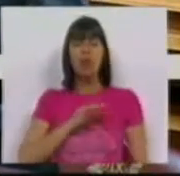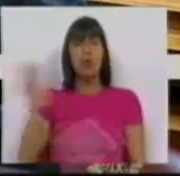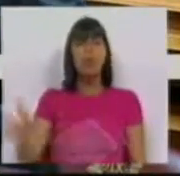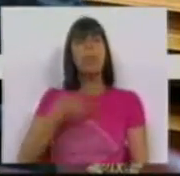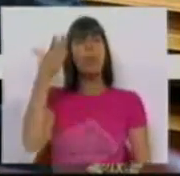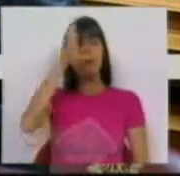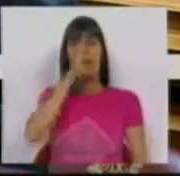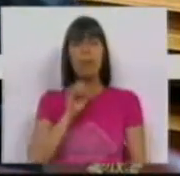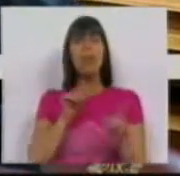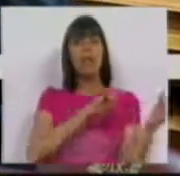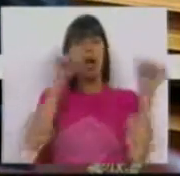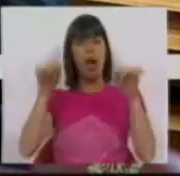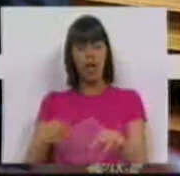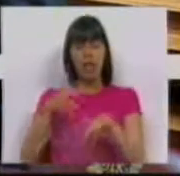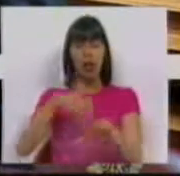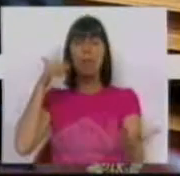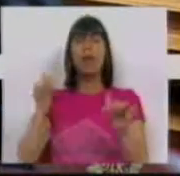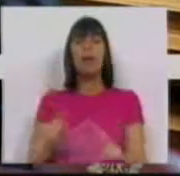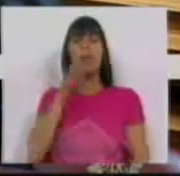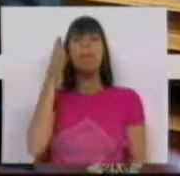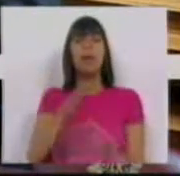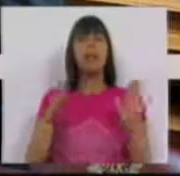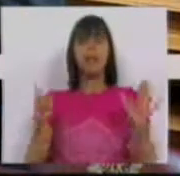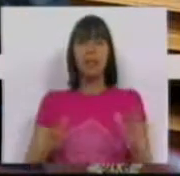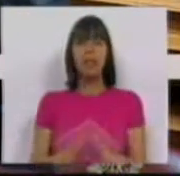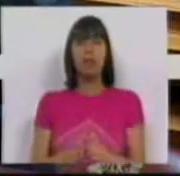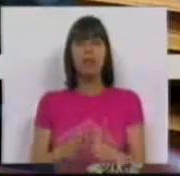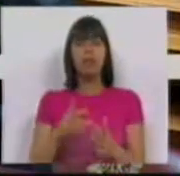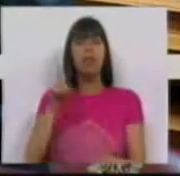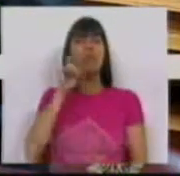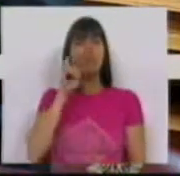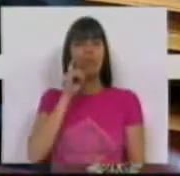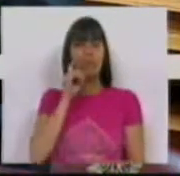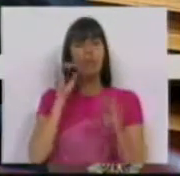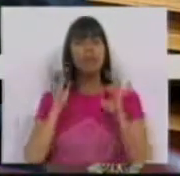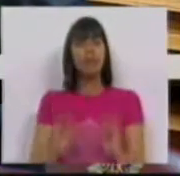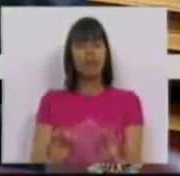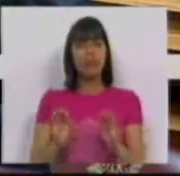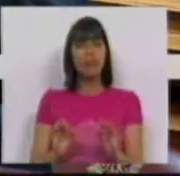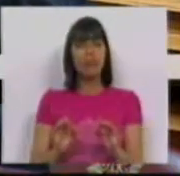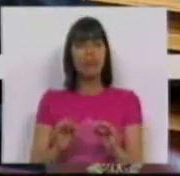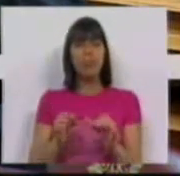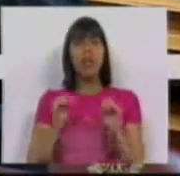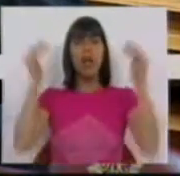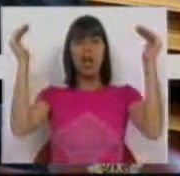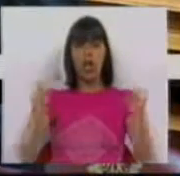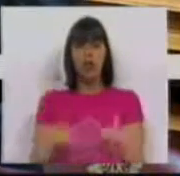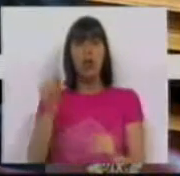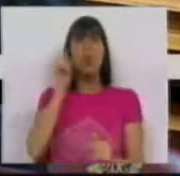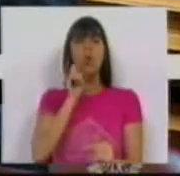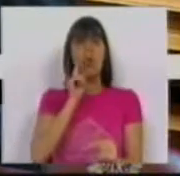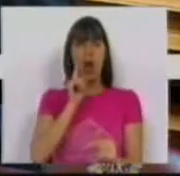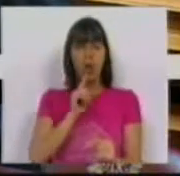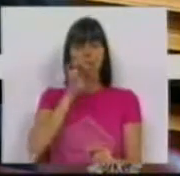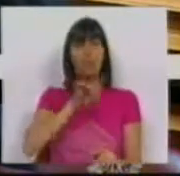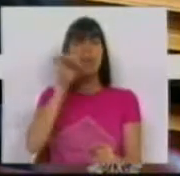Primeiro-Ministro que veio aqui ao Parlamento dizer que defendia precisamente a redução do montante